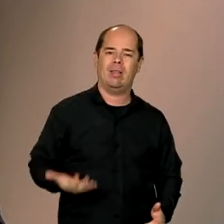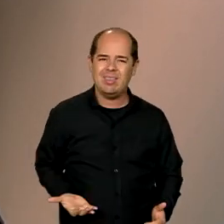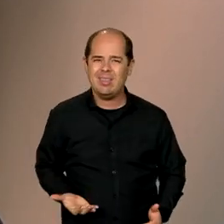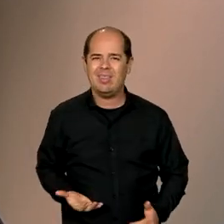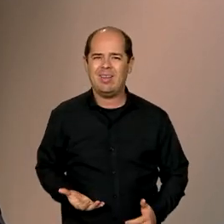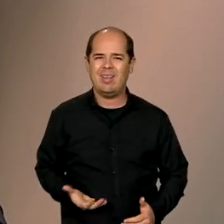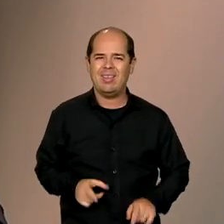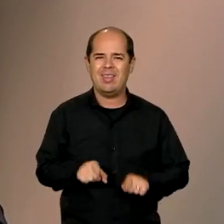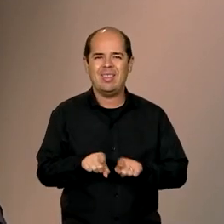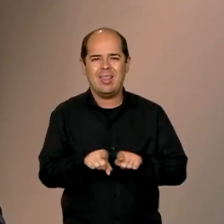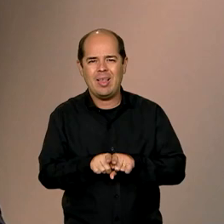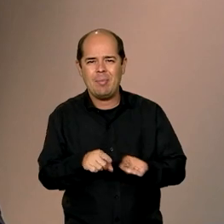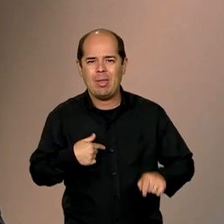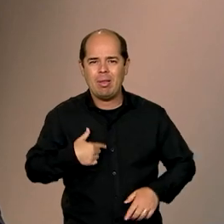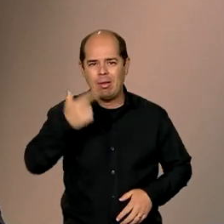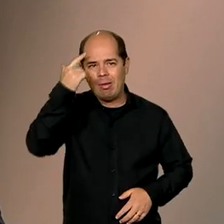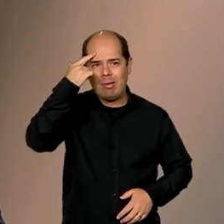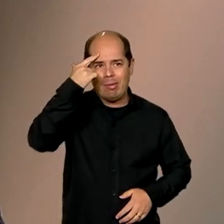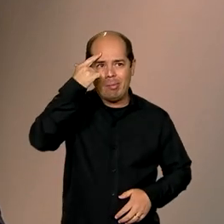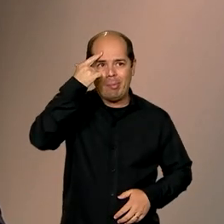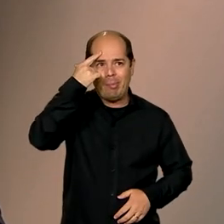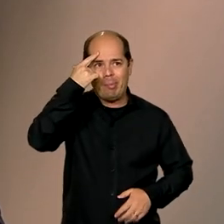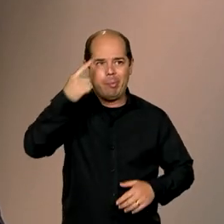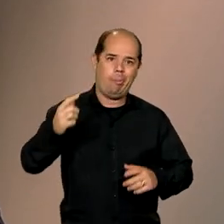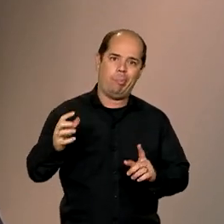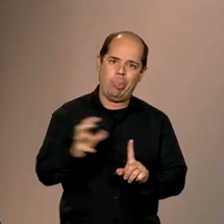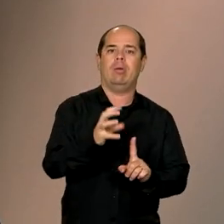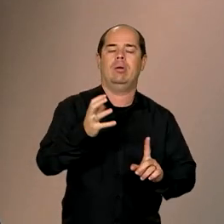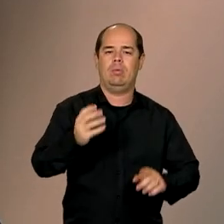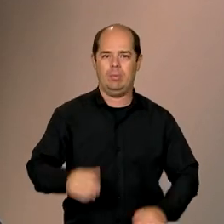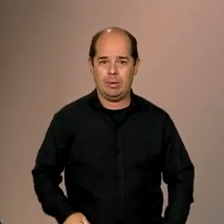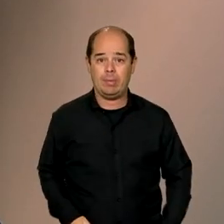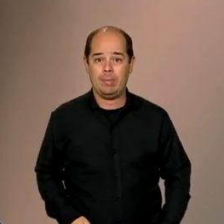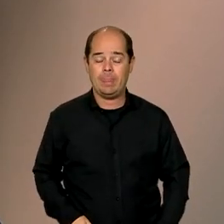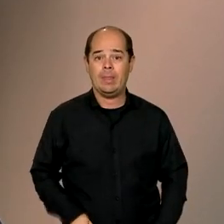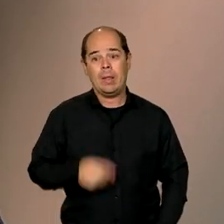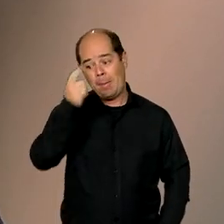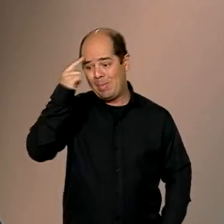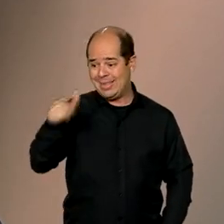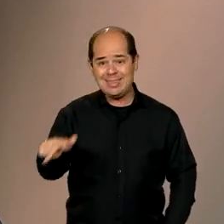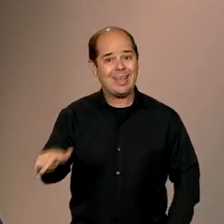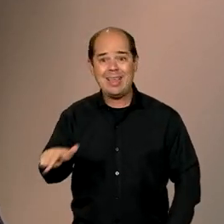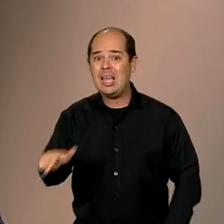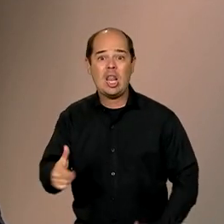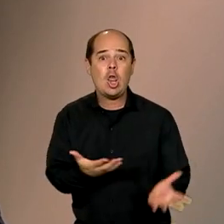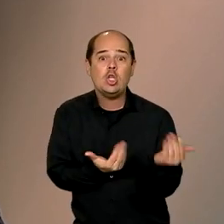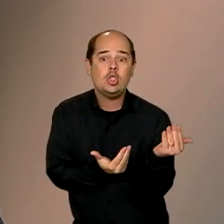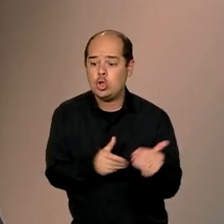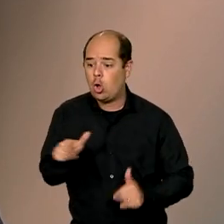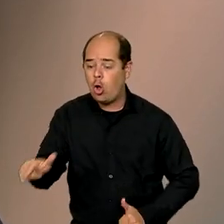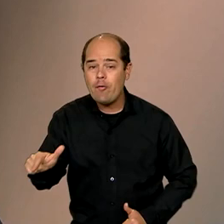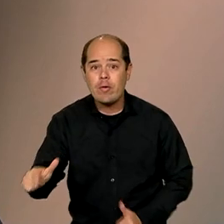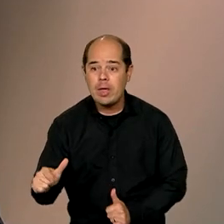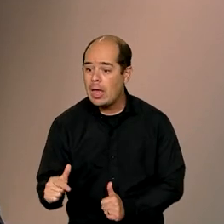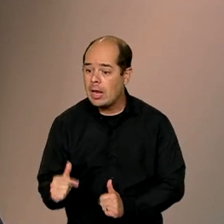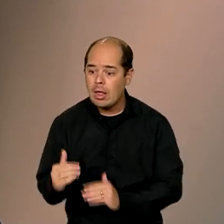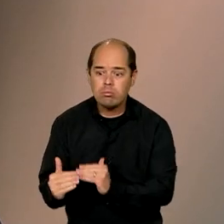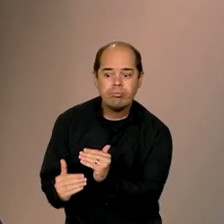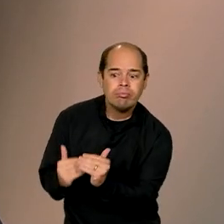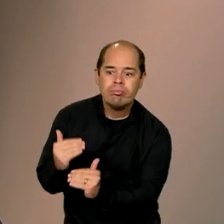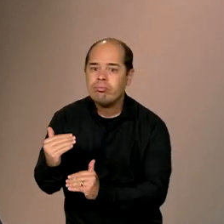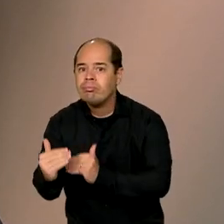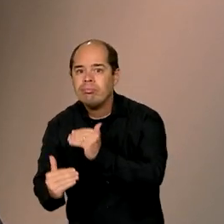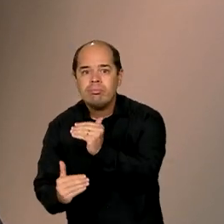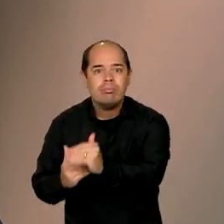das pessoas. Imagine para uma criança a informação, um jovem em formação, né, da sua personalidade, enfim,